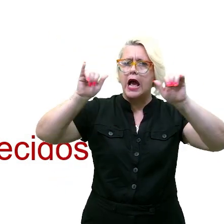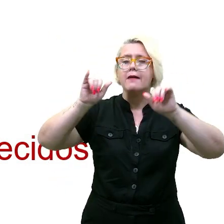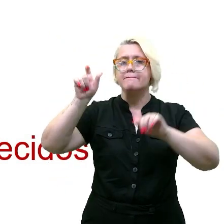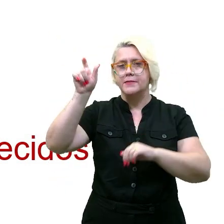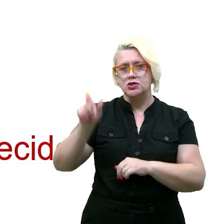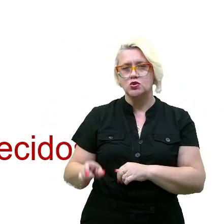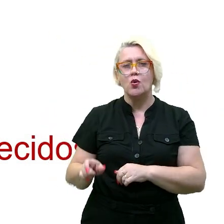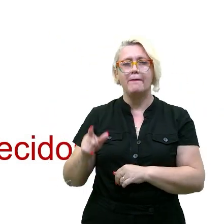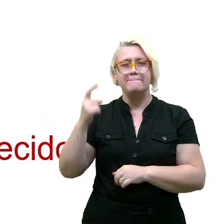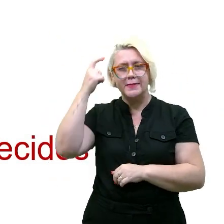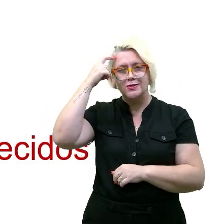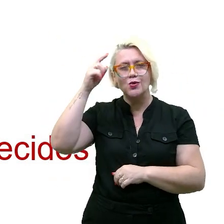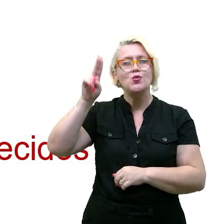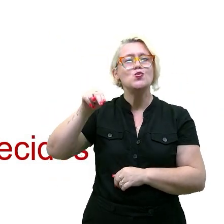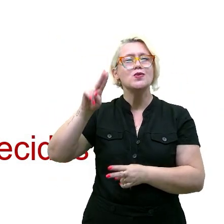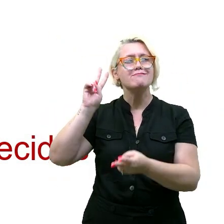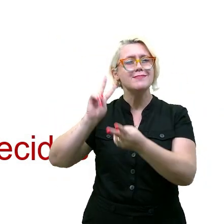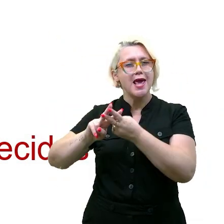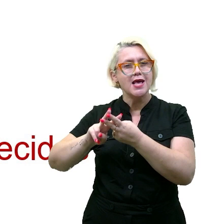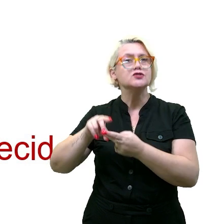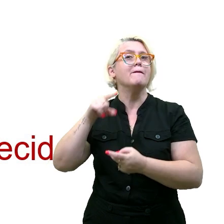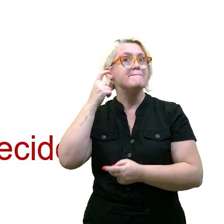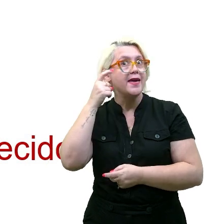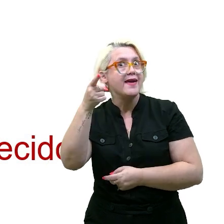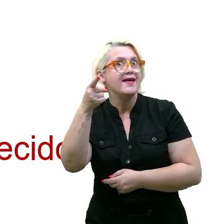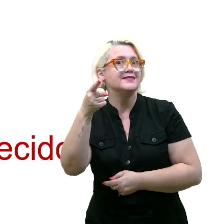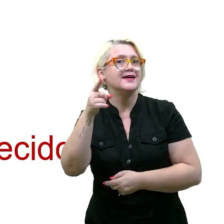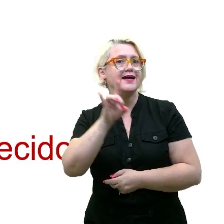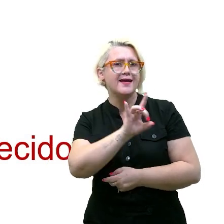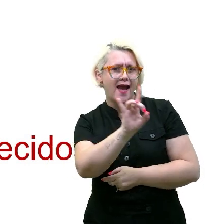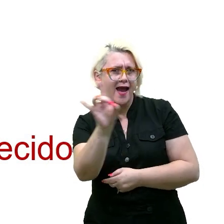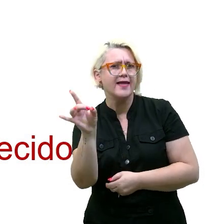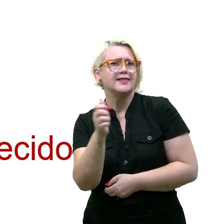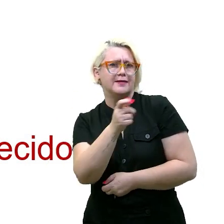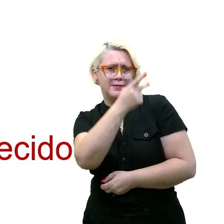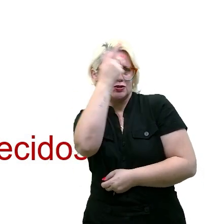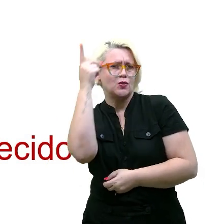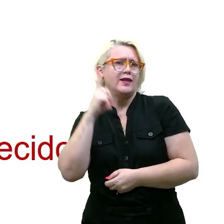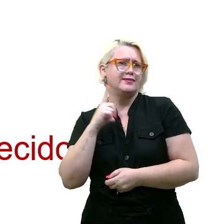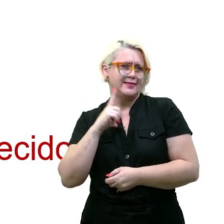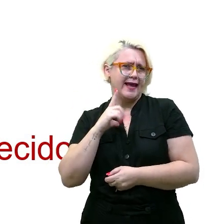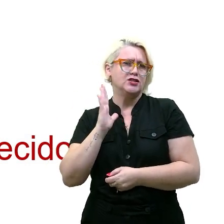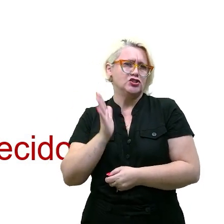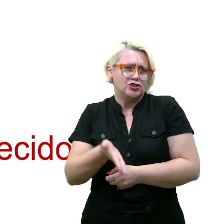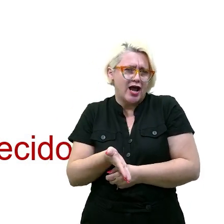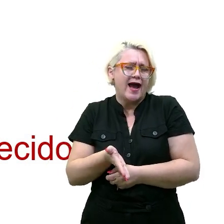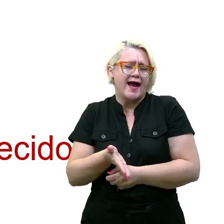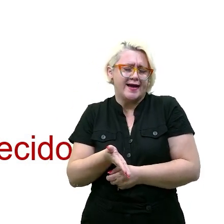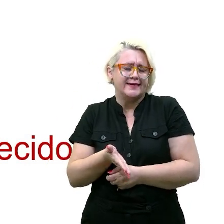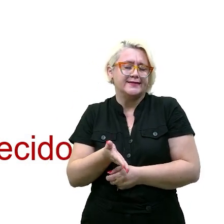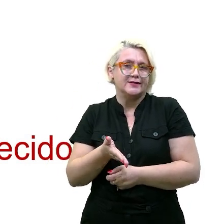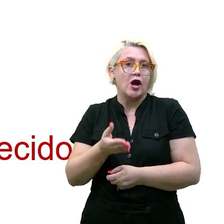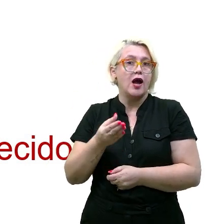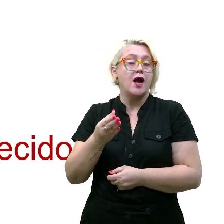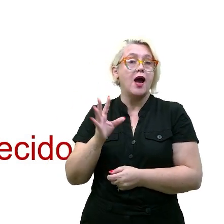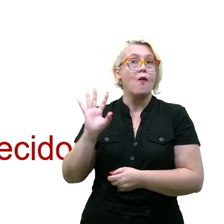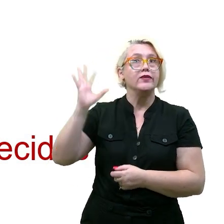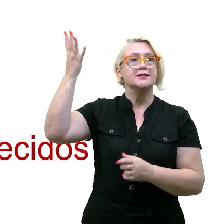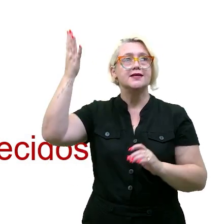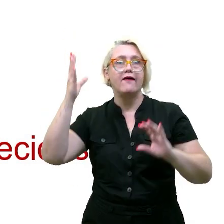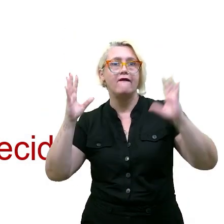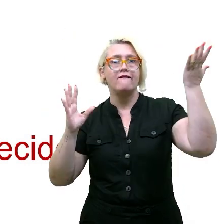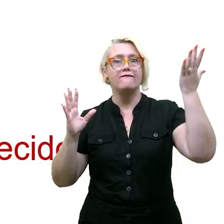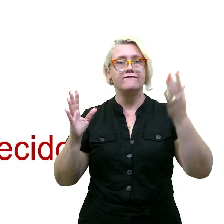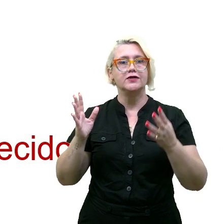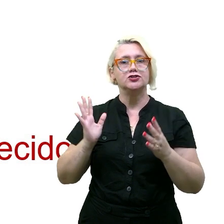agiu pela certeza da impunidade. Vai pensando. Cada aluno tem um, todo um universo de repertório.